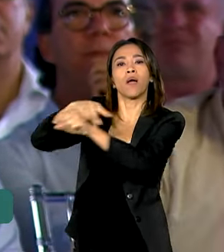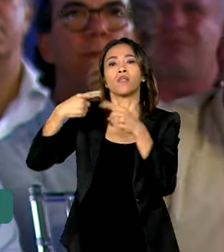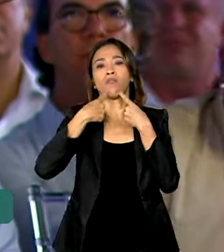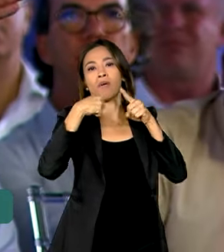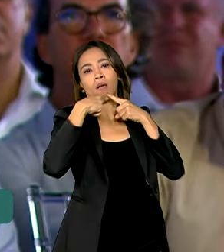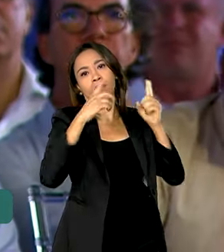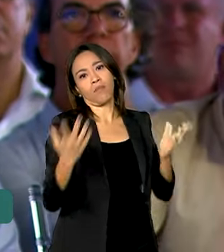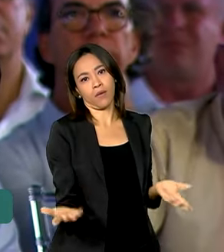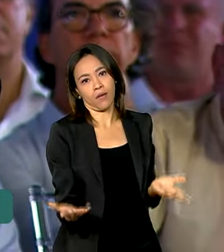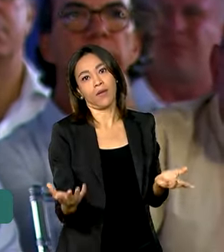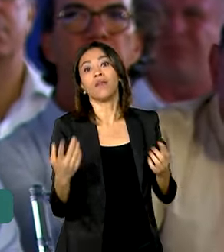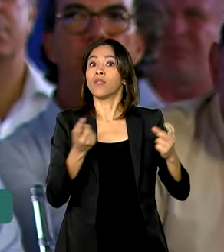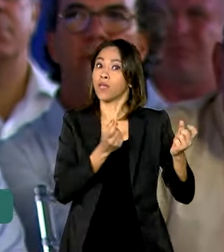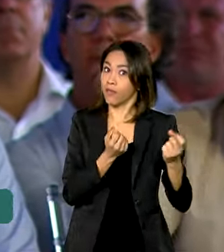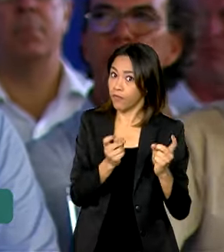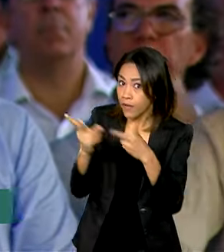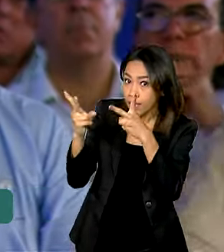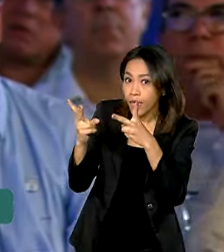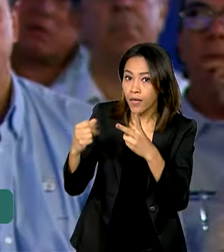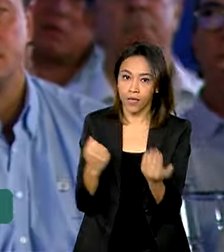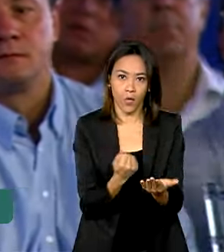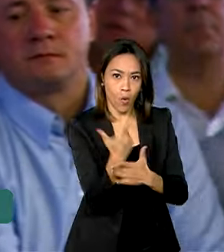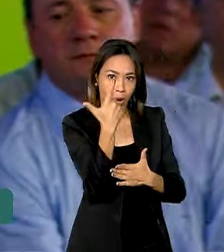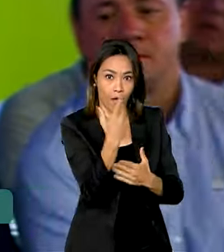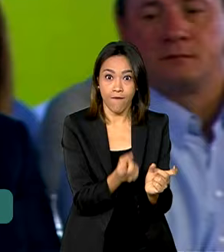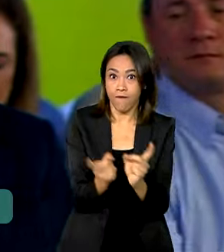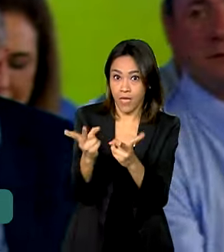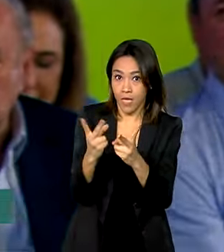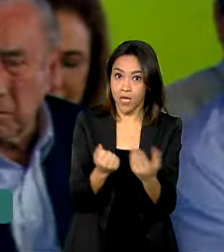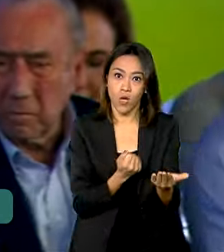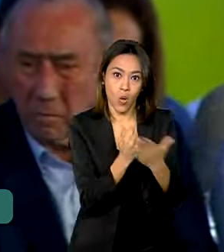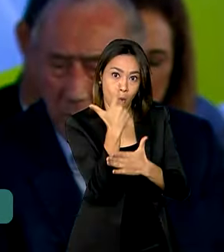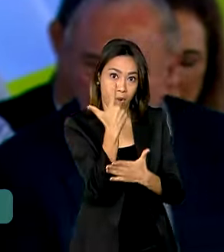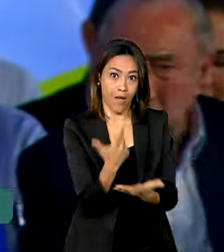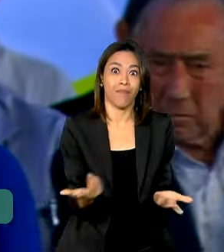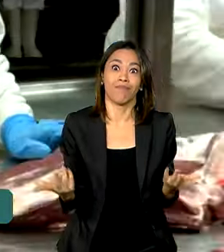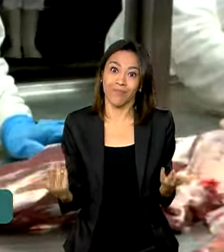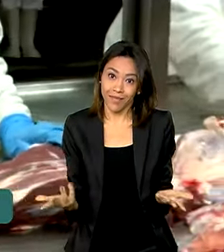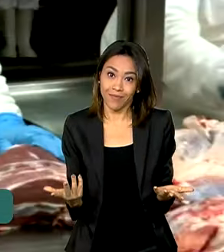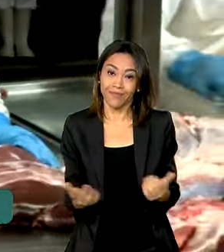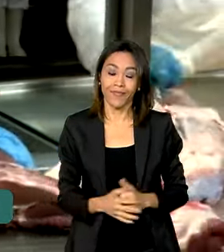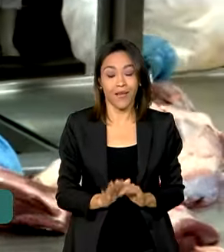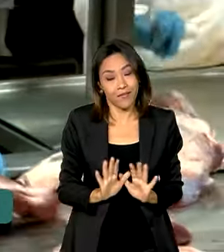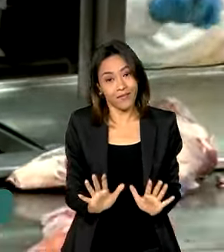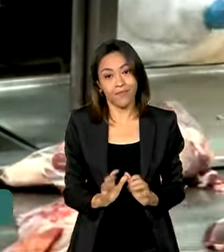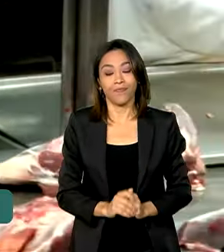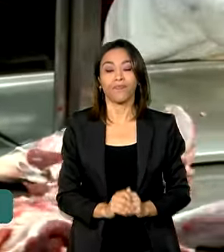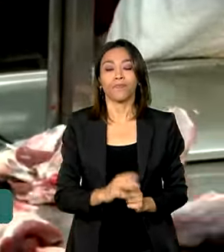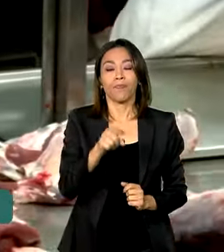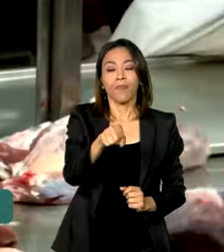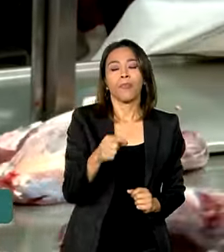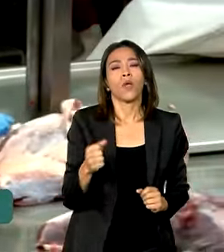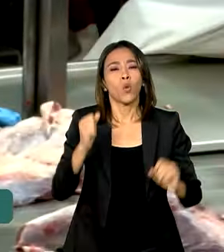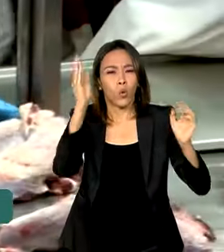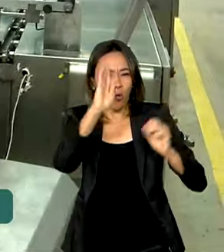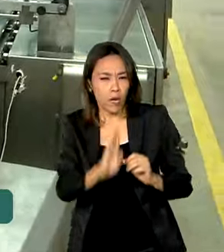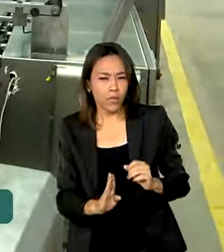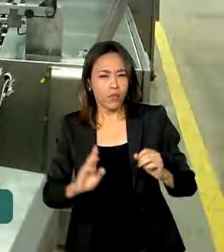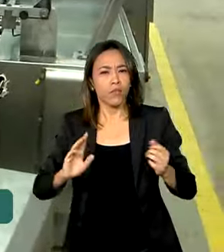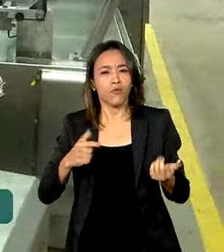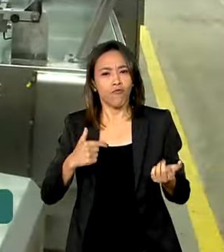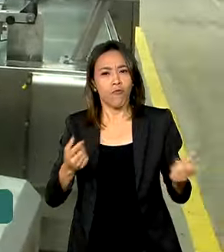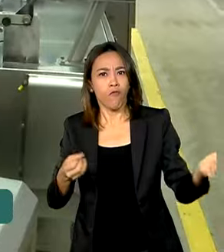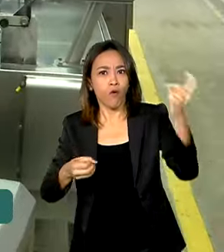tem que vender e comprar, vender e comprar. É como se fosse uma rodovia de duas mãos. Com a volta do Brasil ao cenário internacional,